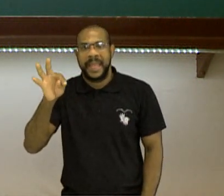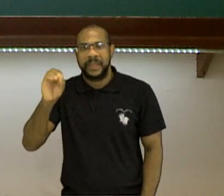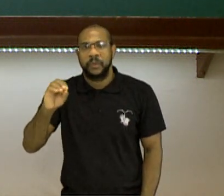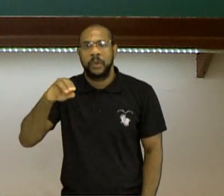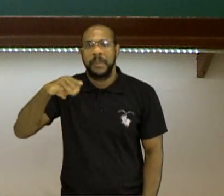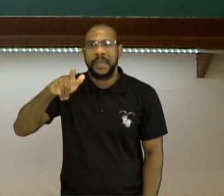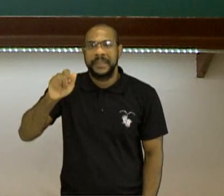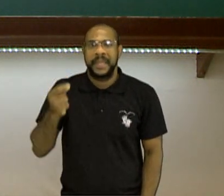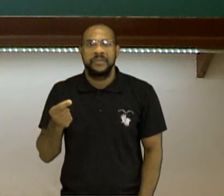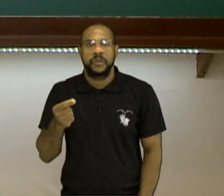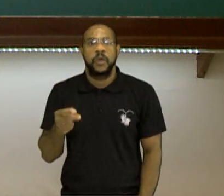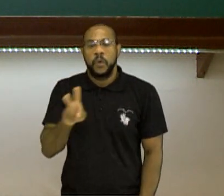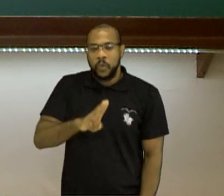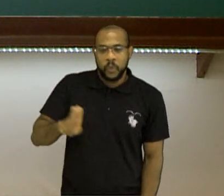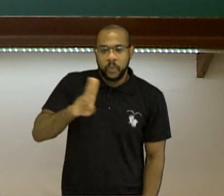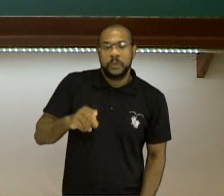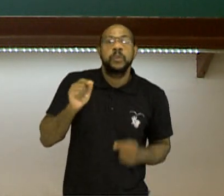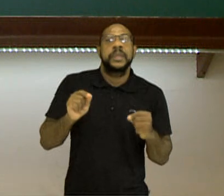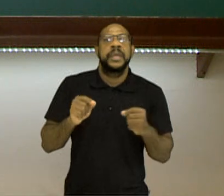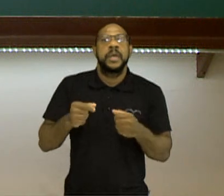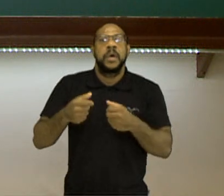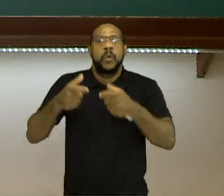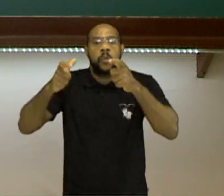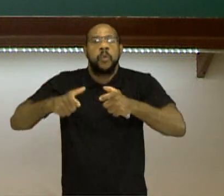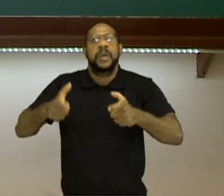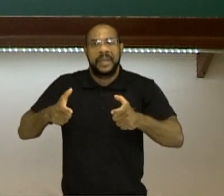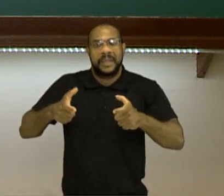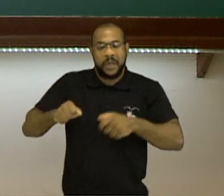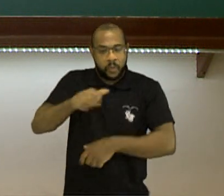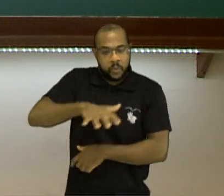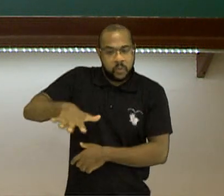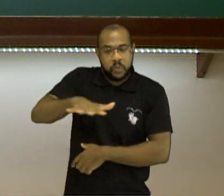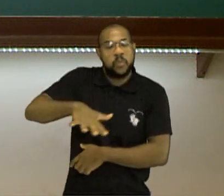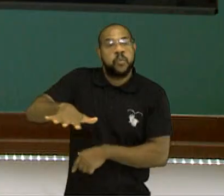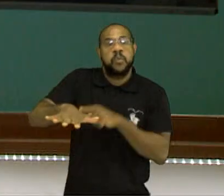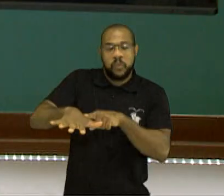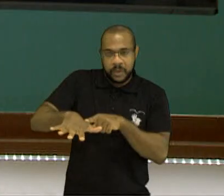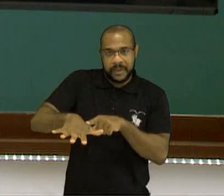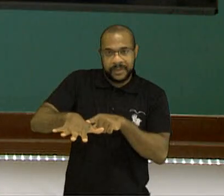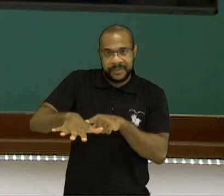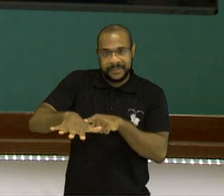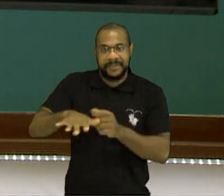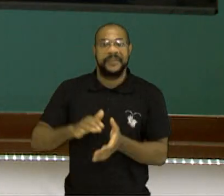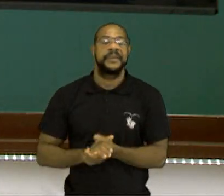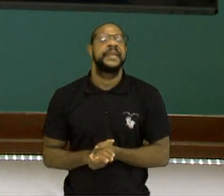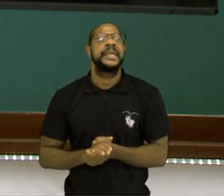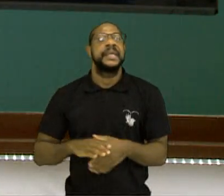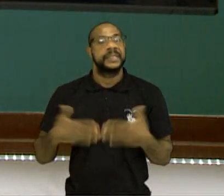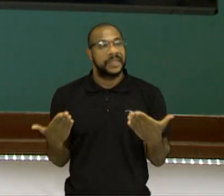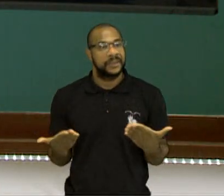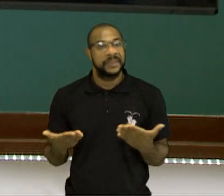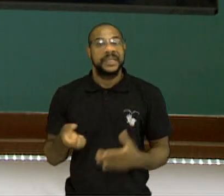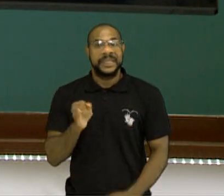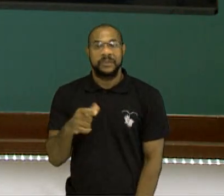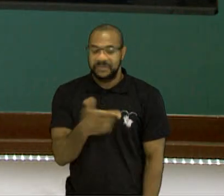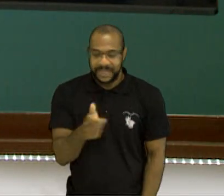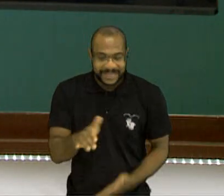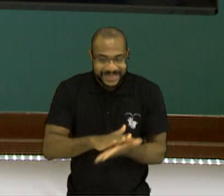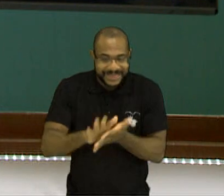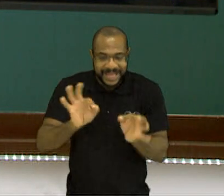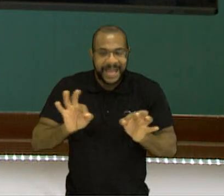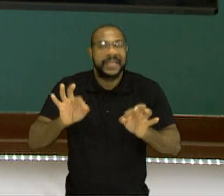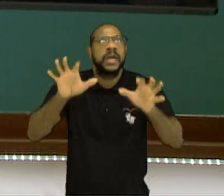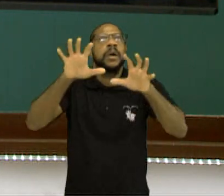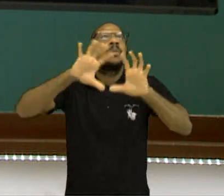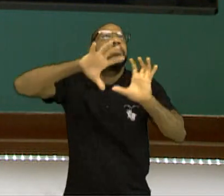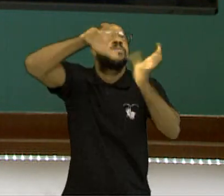utilizam um meio de propagação, que é o próprio campo, assim como as ondas gravitacionais. Se não tivesse nada no espaço, aí a